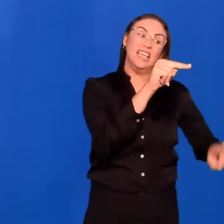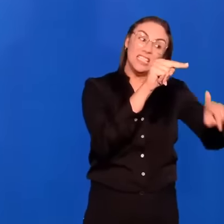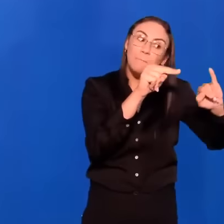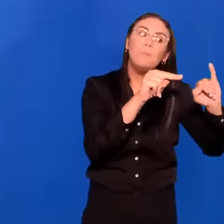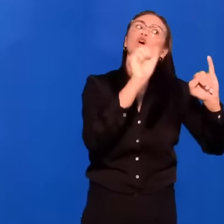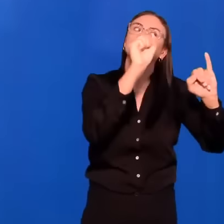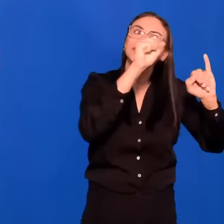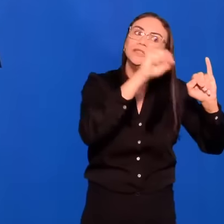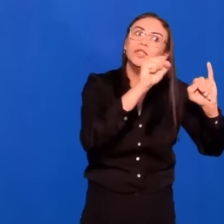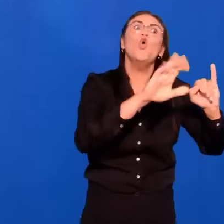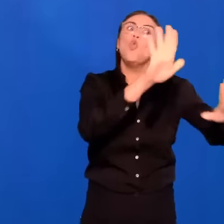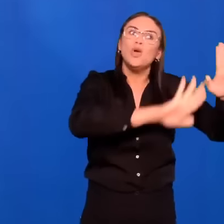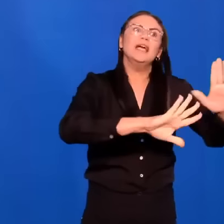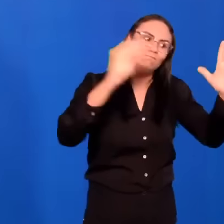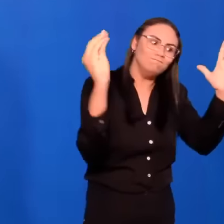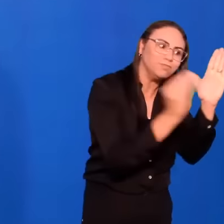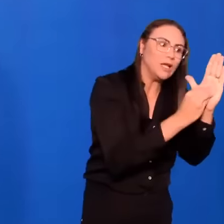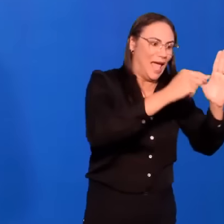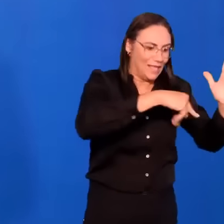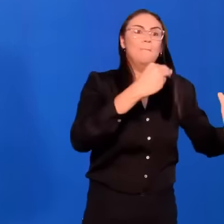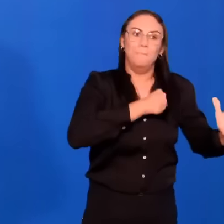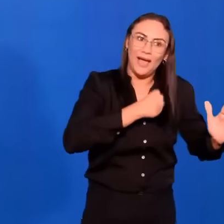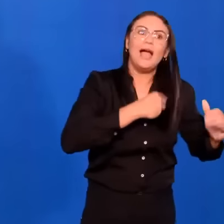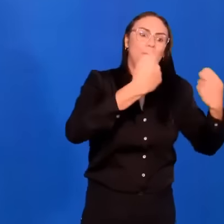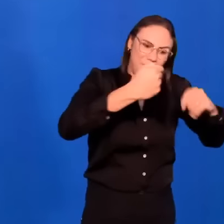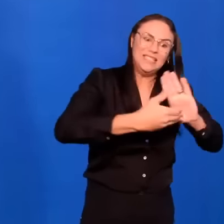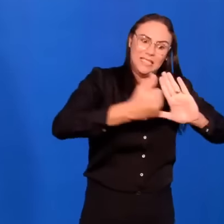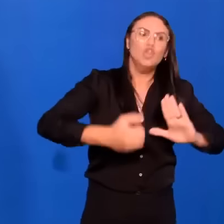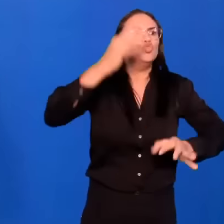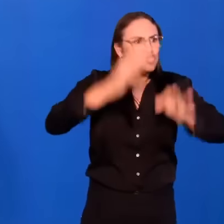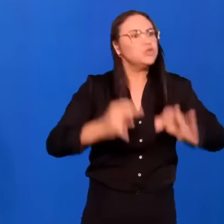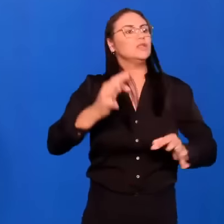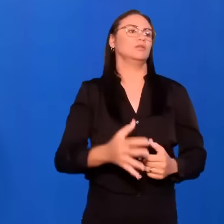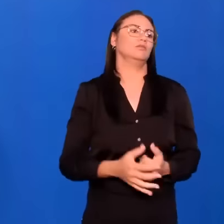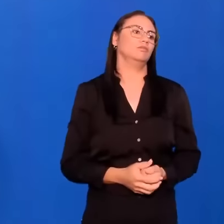categoria de pecados. Que merecem juízo.